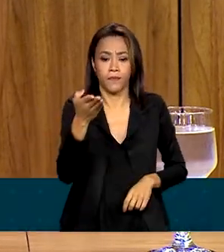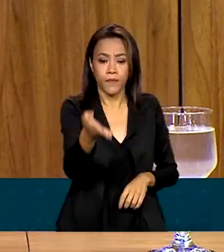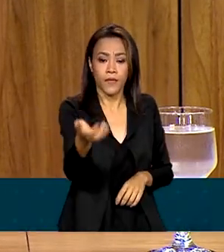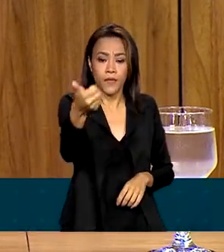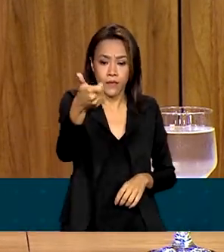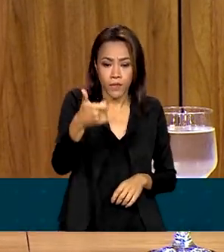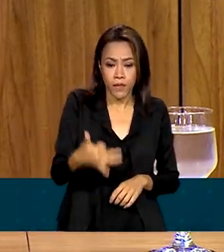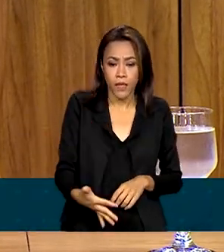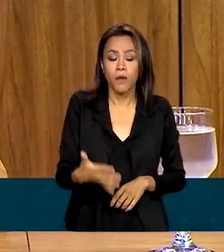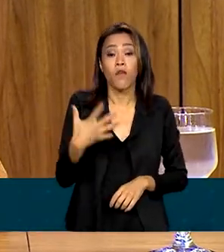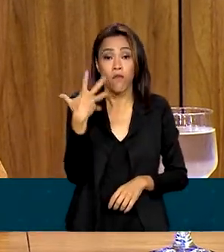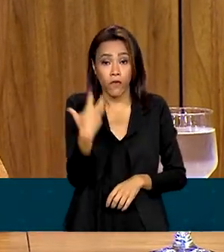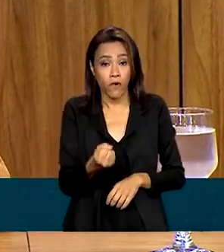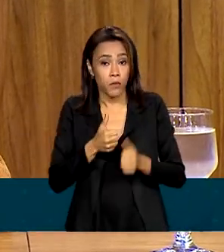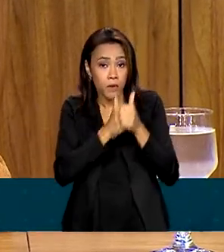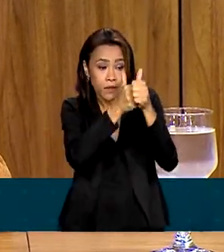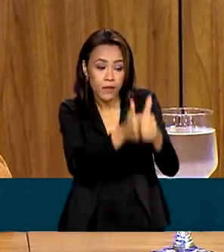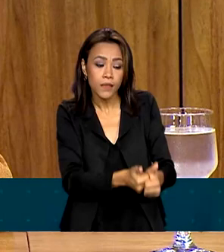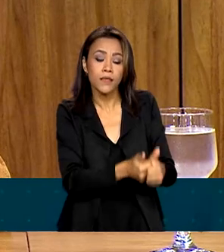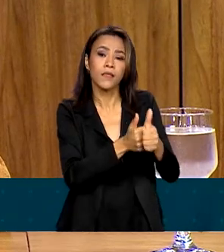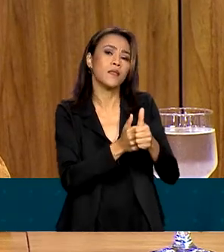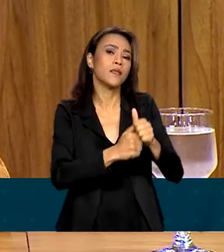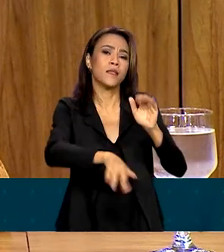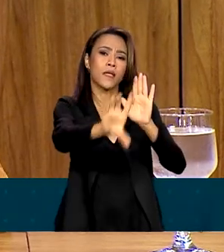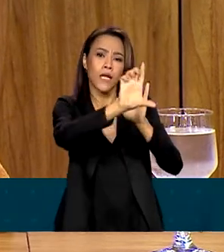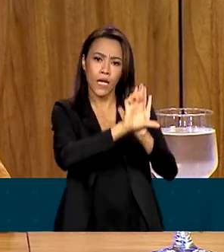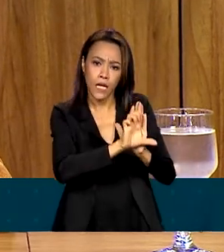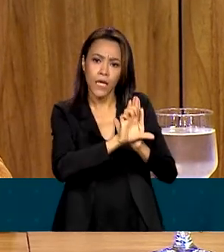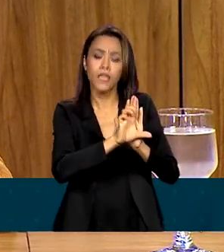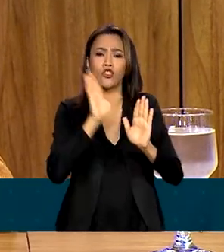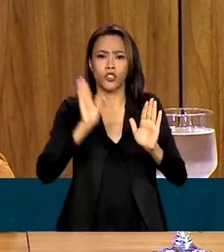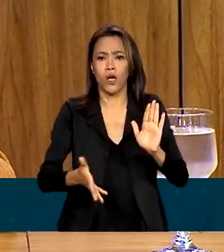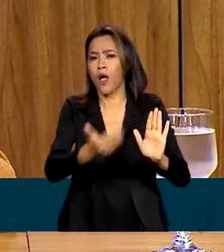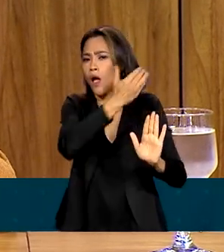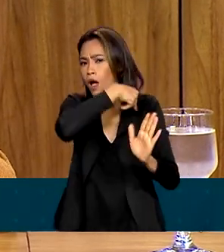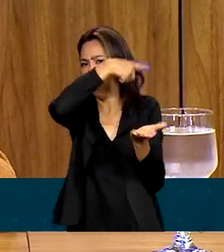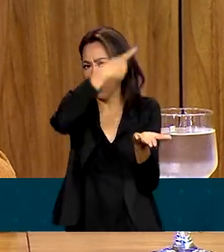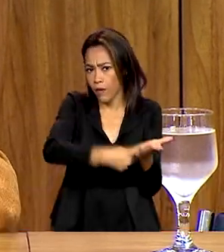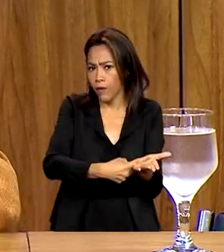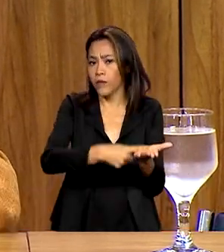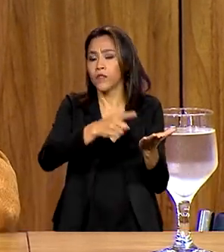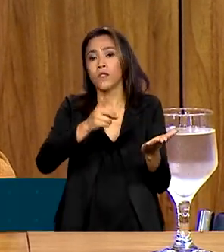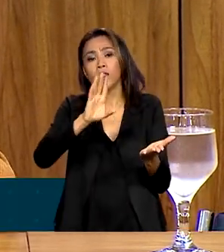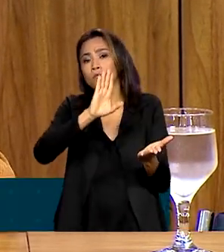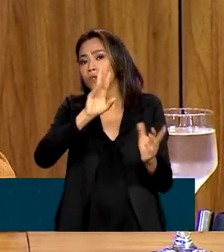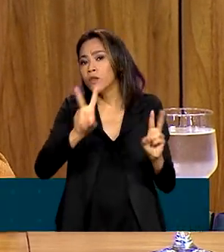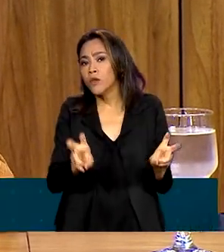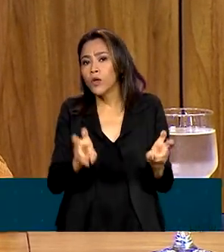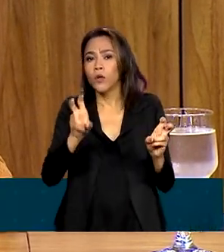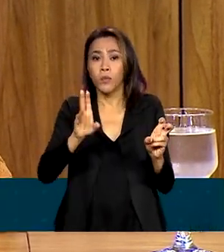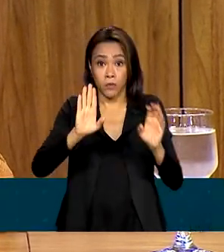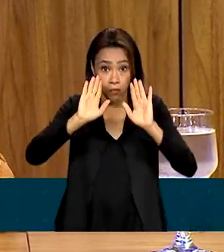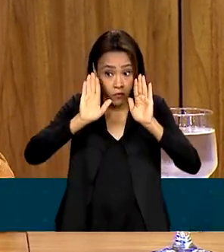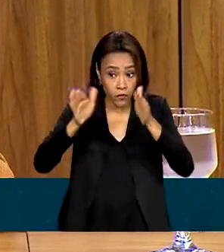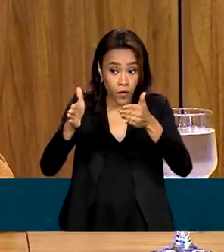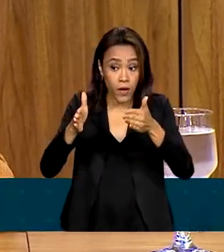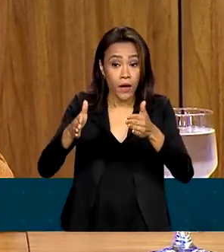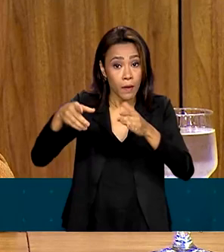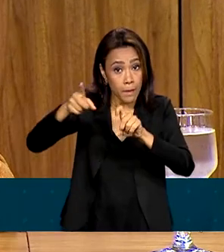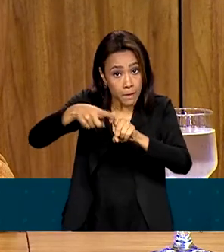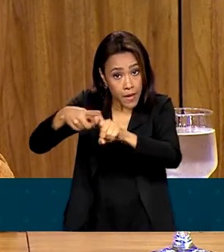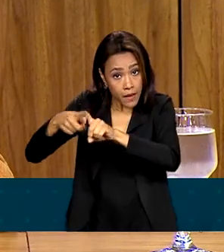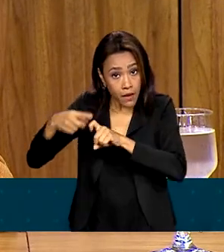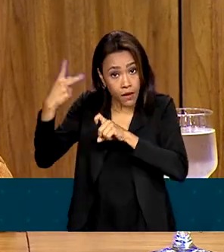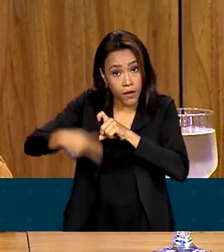pela legislação já definida em relação a prioridades aos médicos brasileiros e